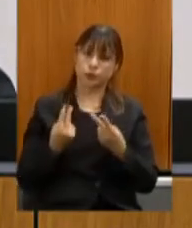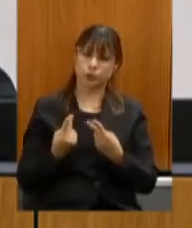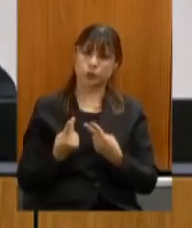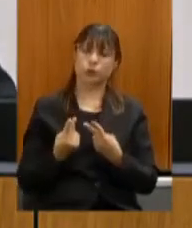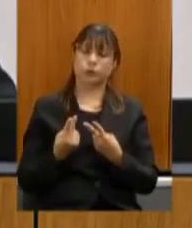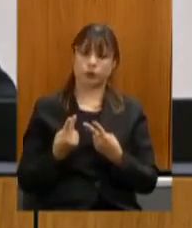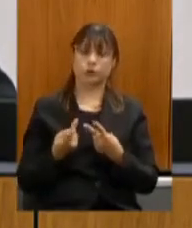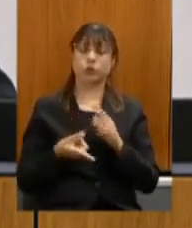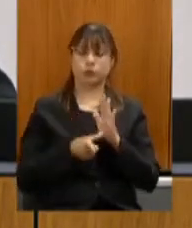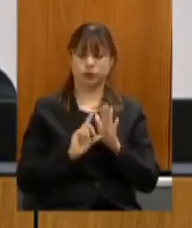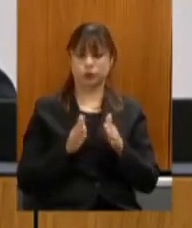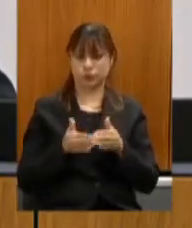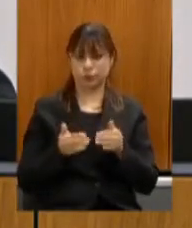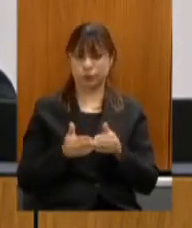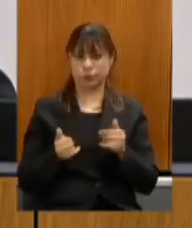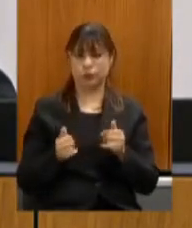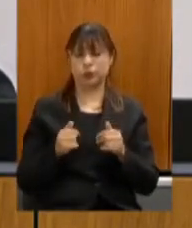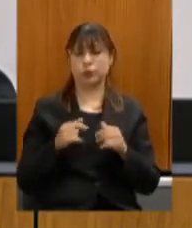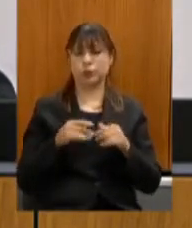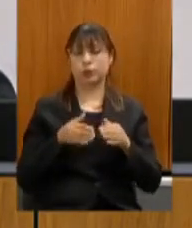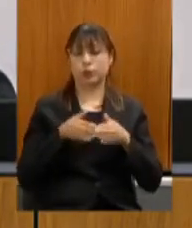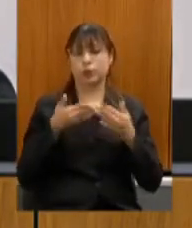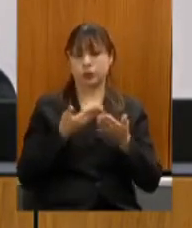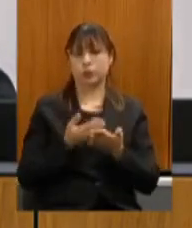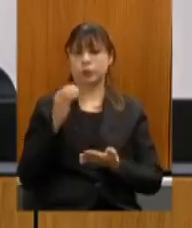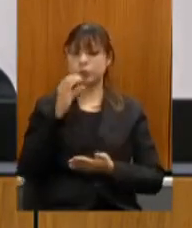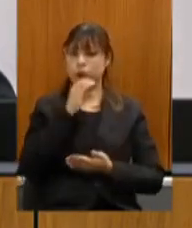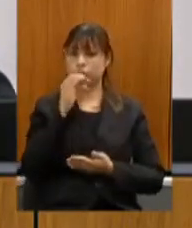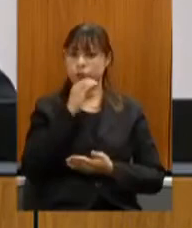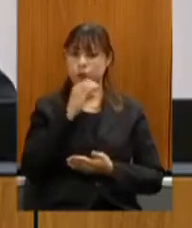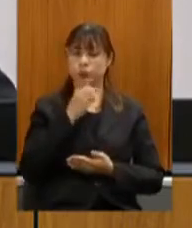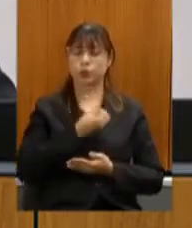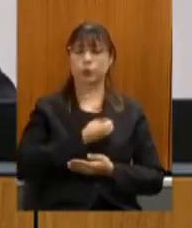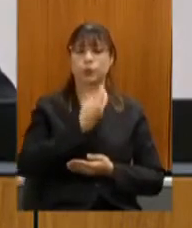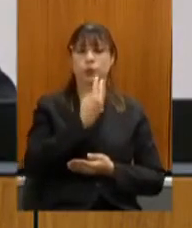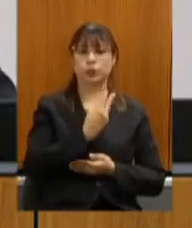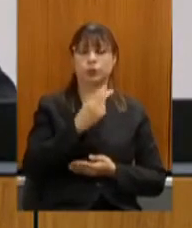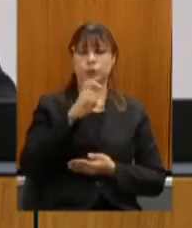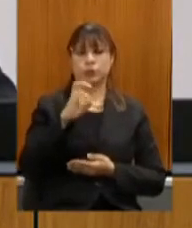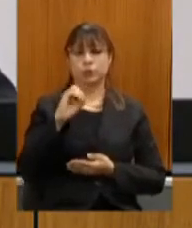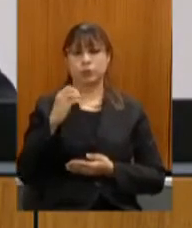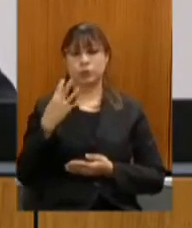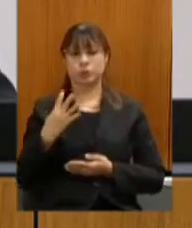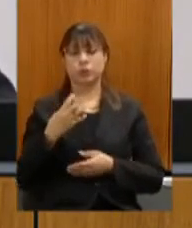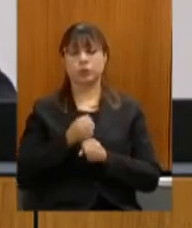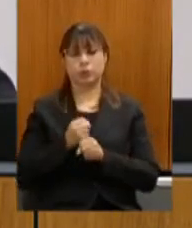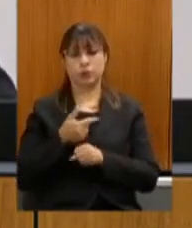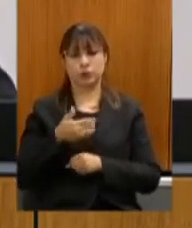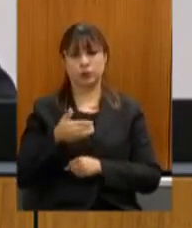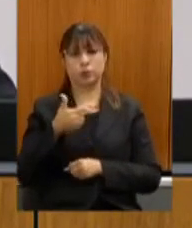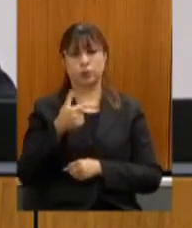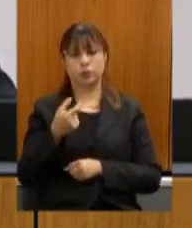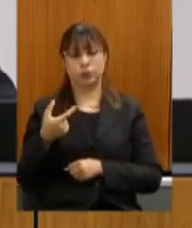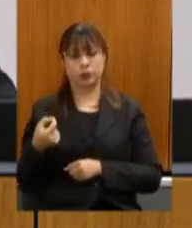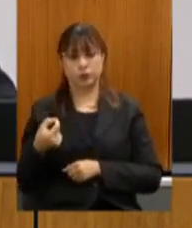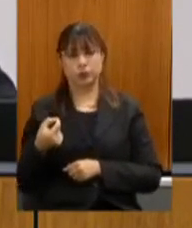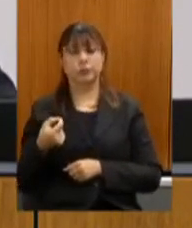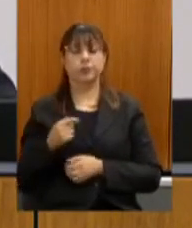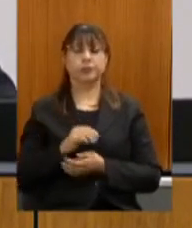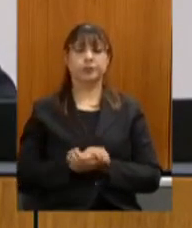solicitado pelo requerimento de urgência de número 2.504 barra 2020 de